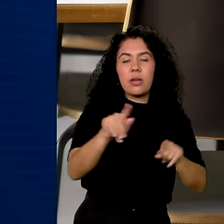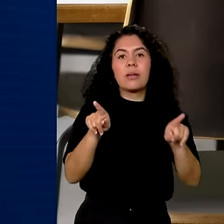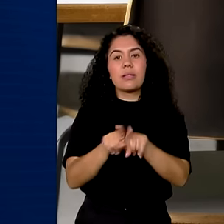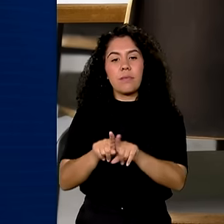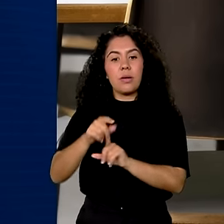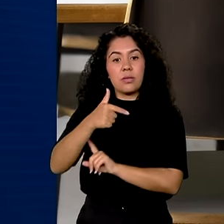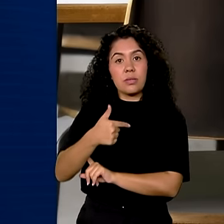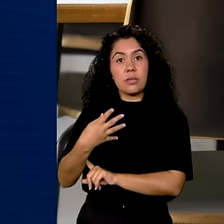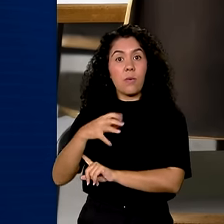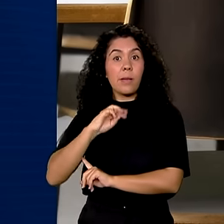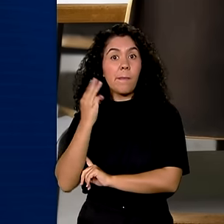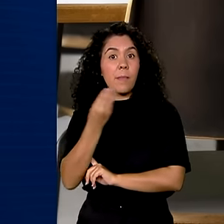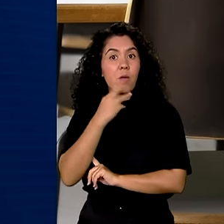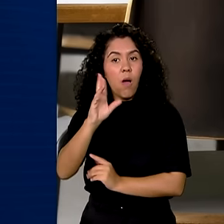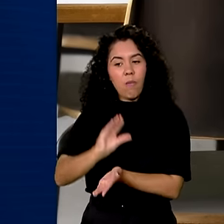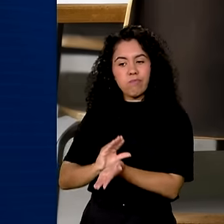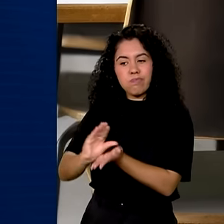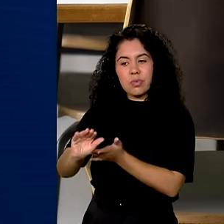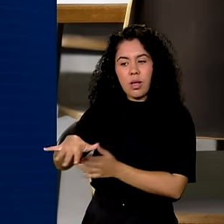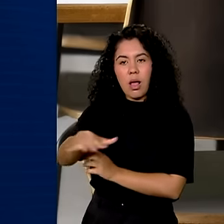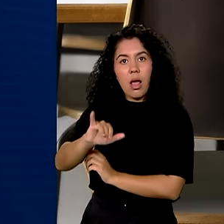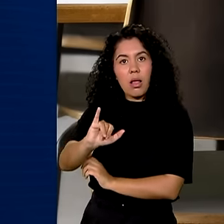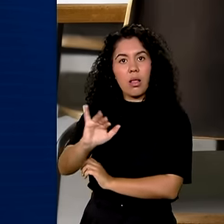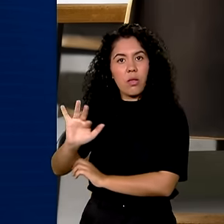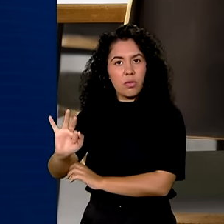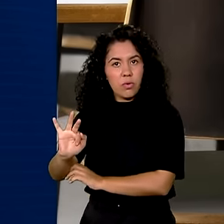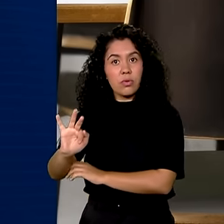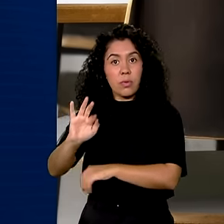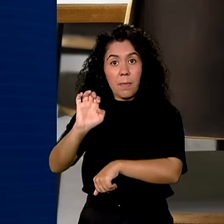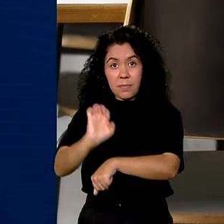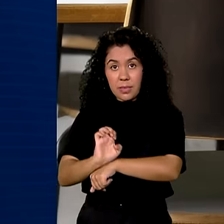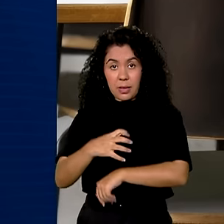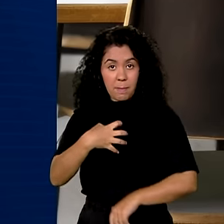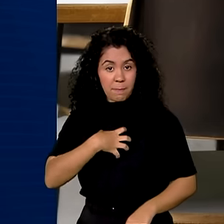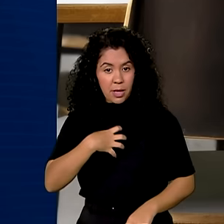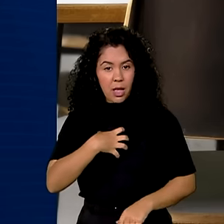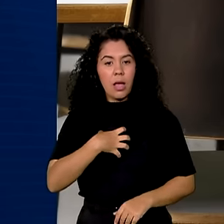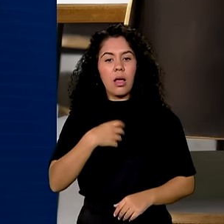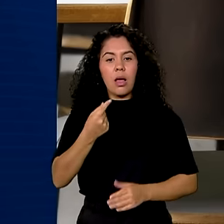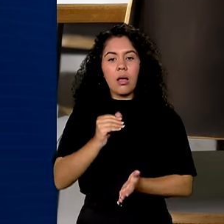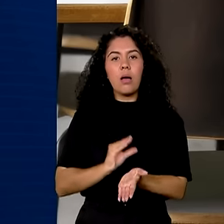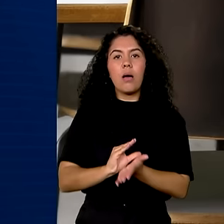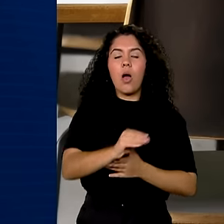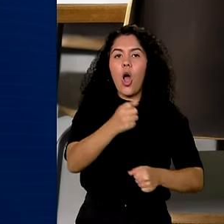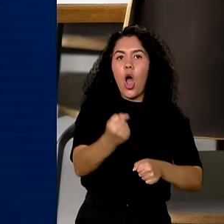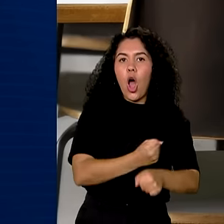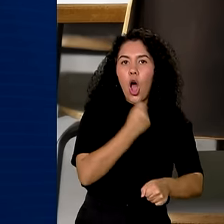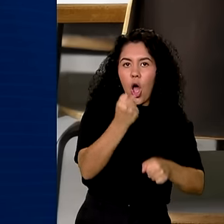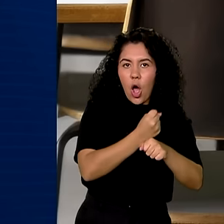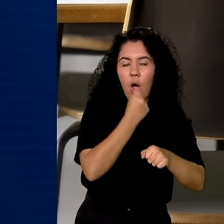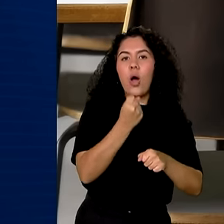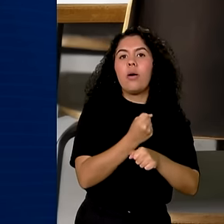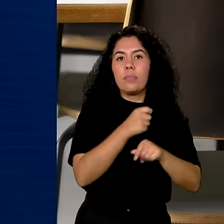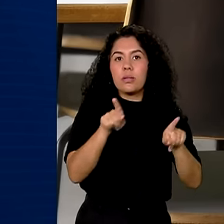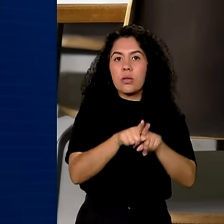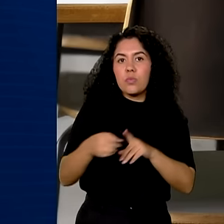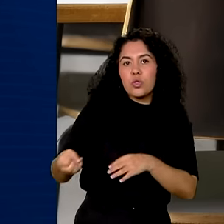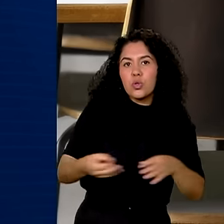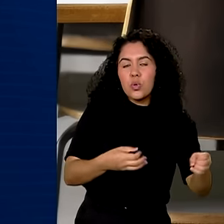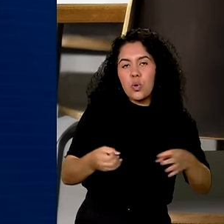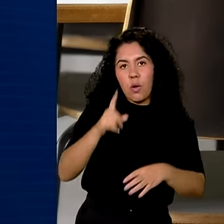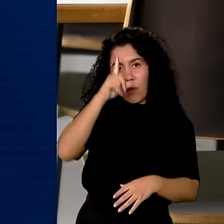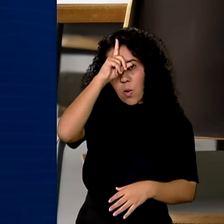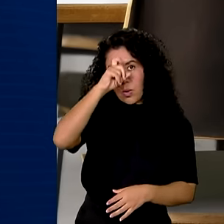milhões para institutos federais da Bahia. Os recursos serão investidos em obras como a construção de novos